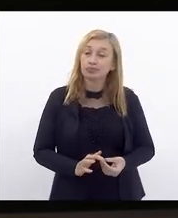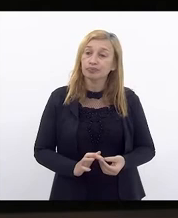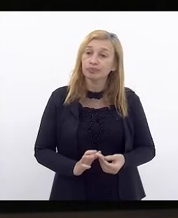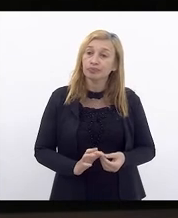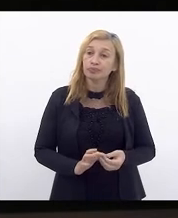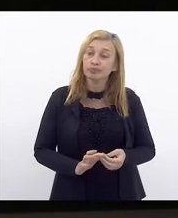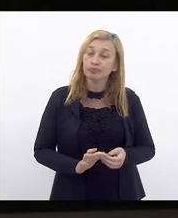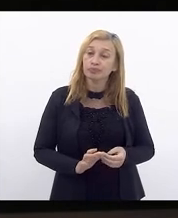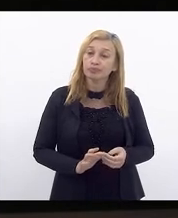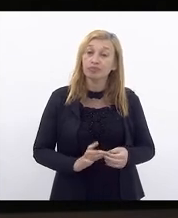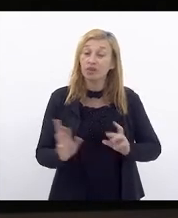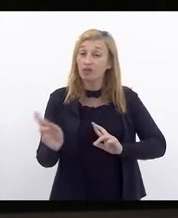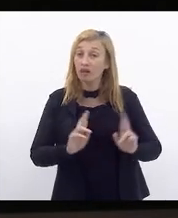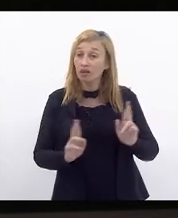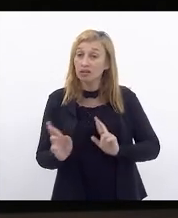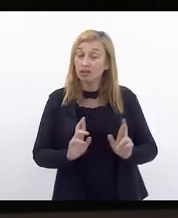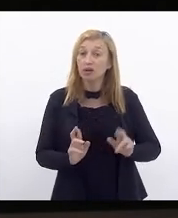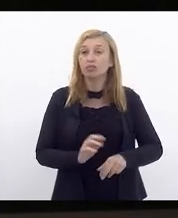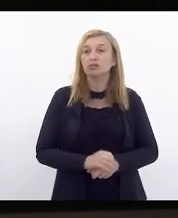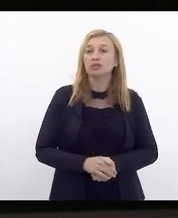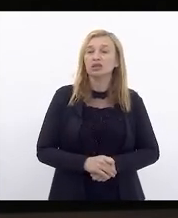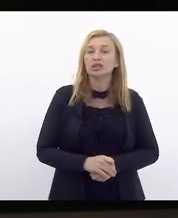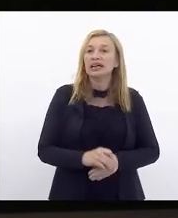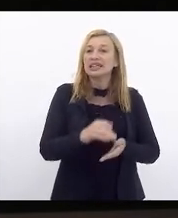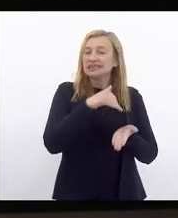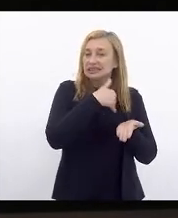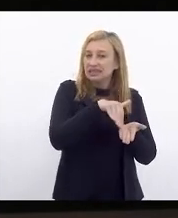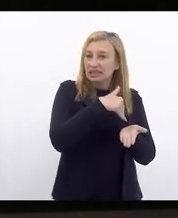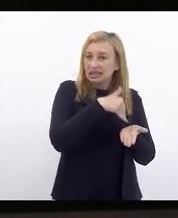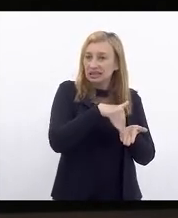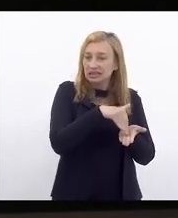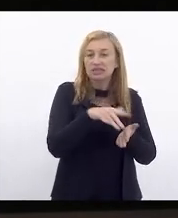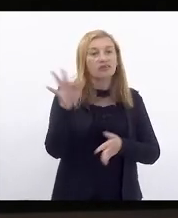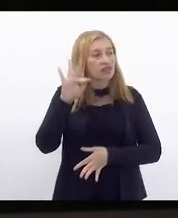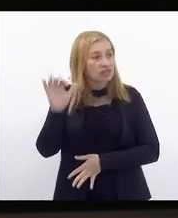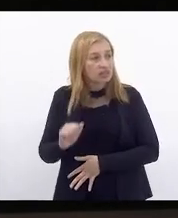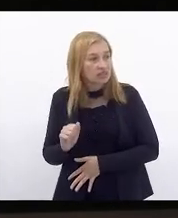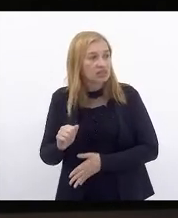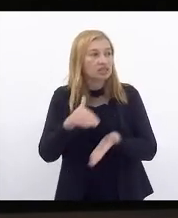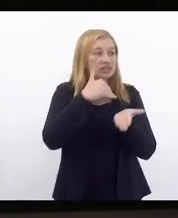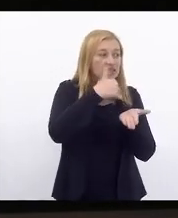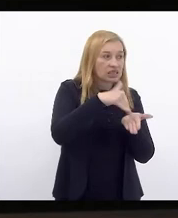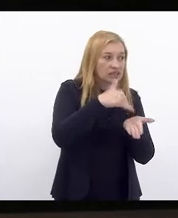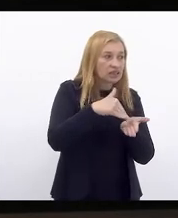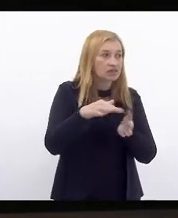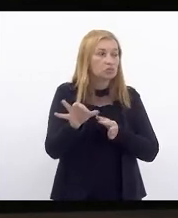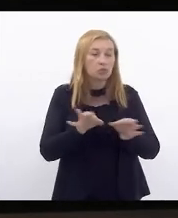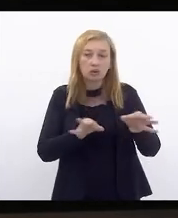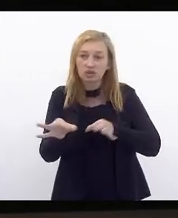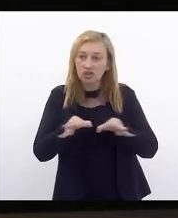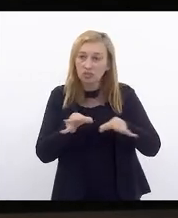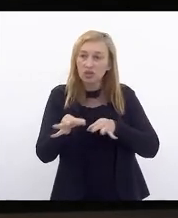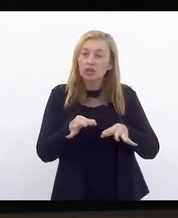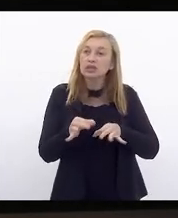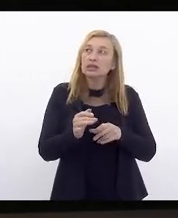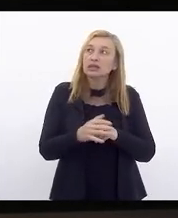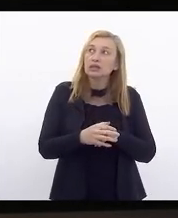tanto em relação à Secretaria de Fazenda, à Secretaria de Planejamento,